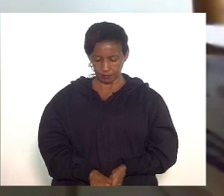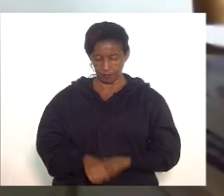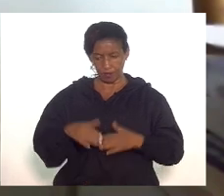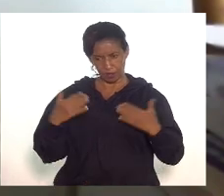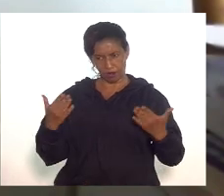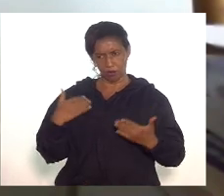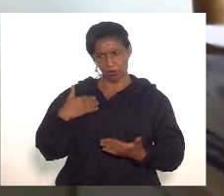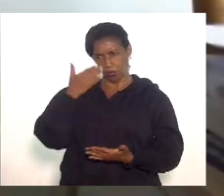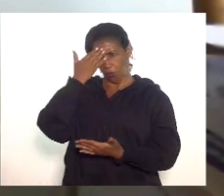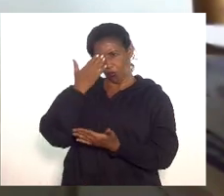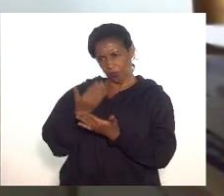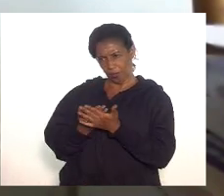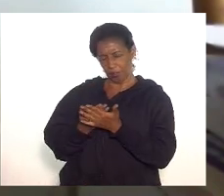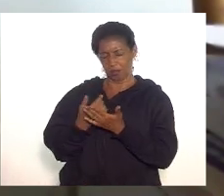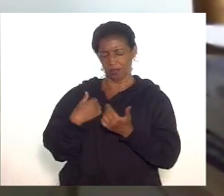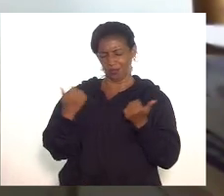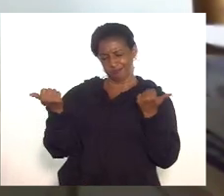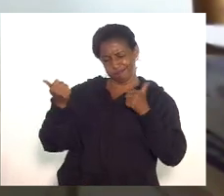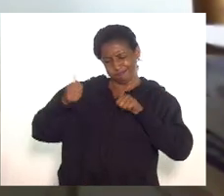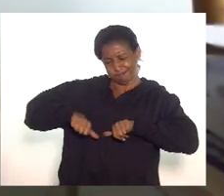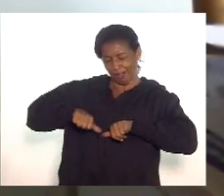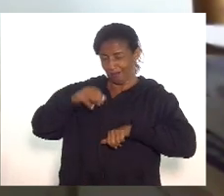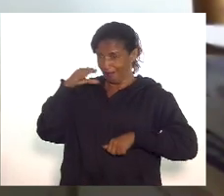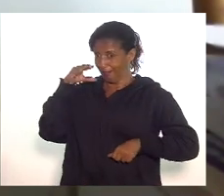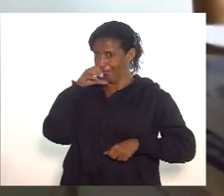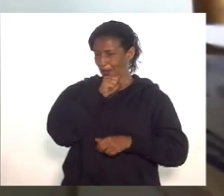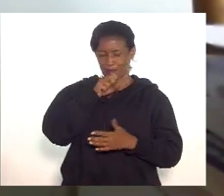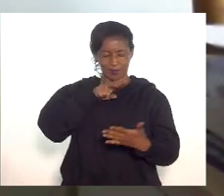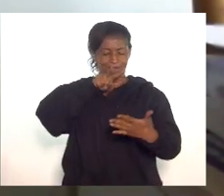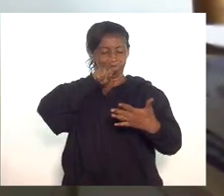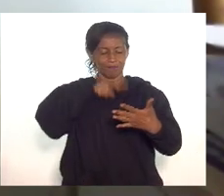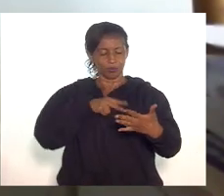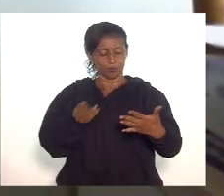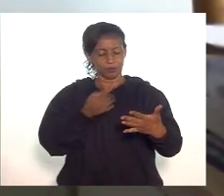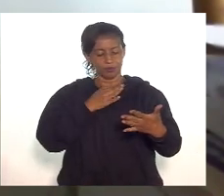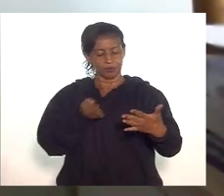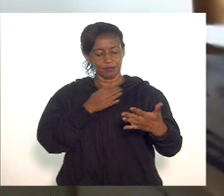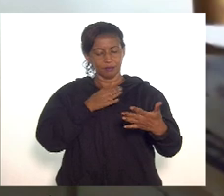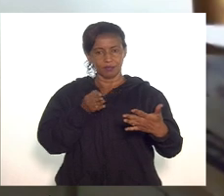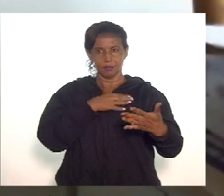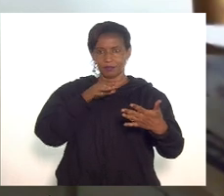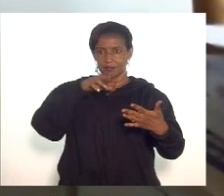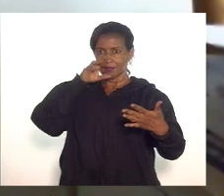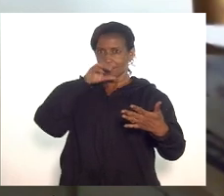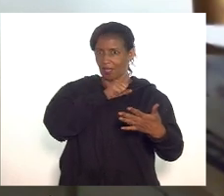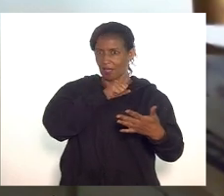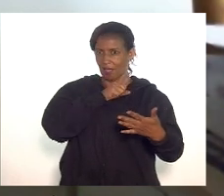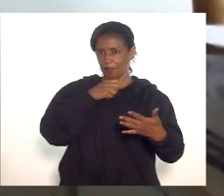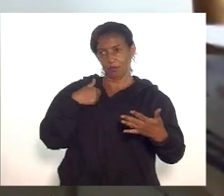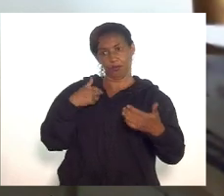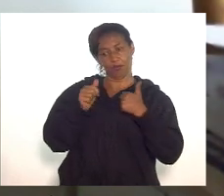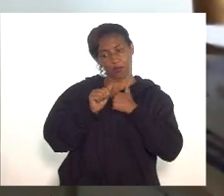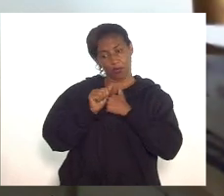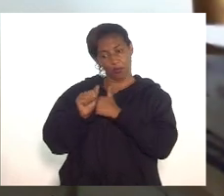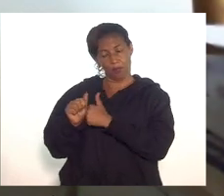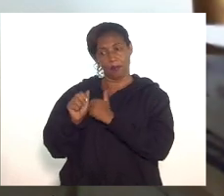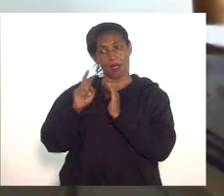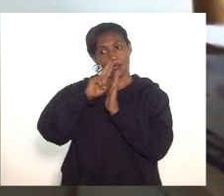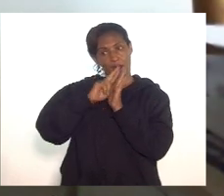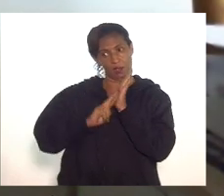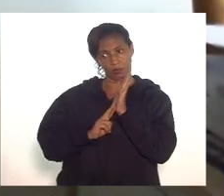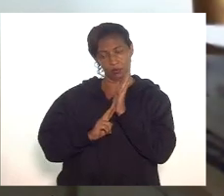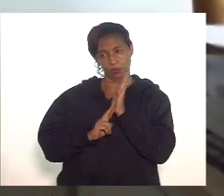confiança, numa análise muito rápida que fiz, eu vou acompanhar o relator. Mas